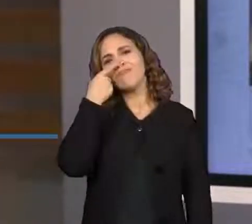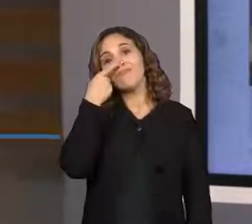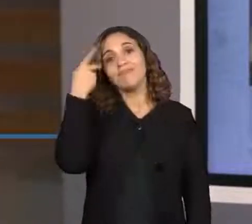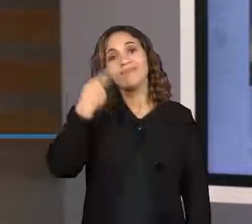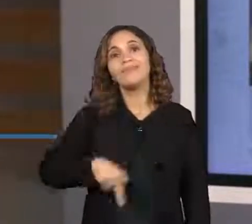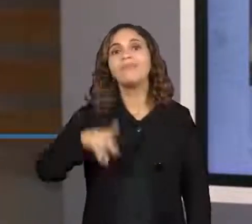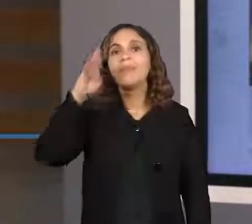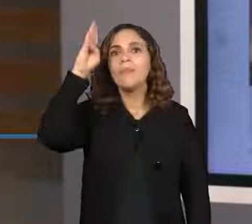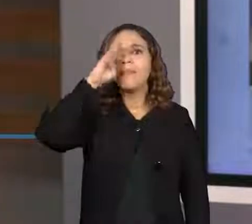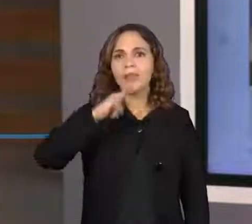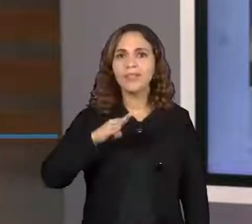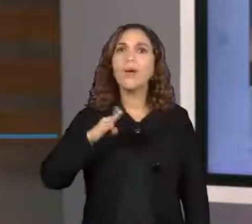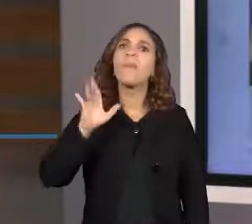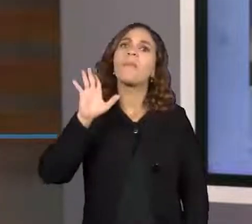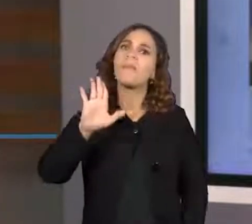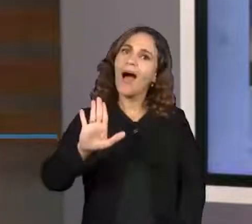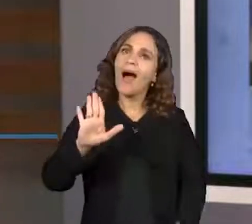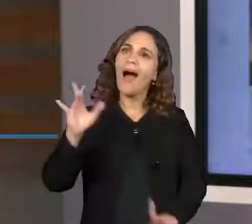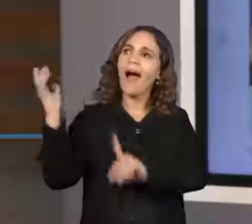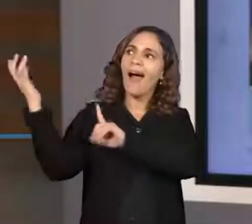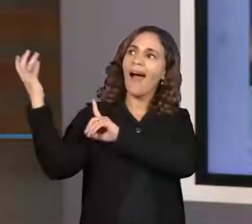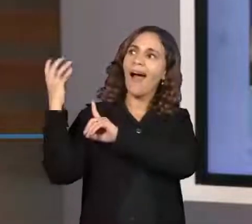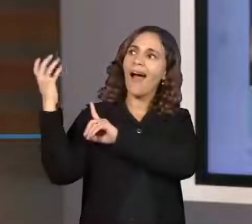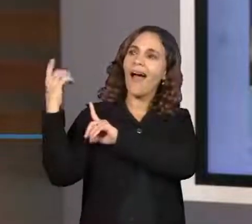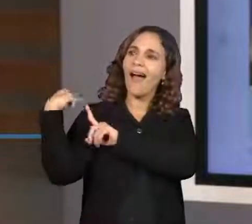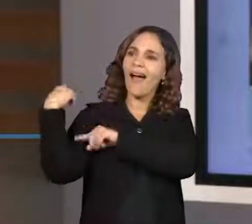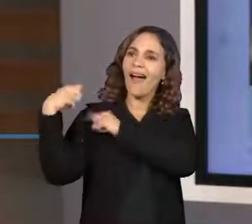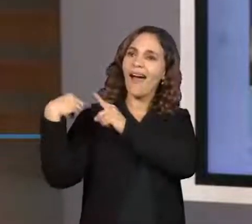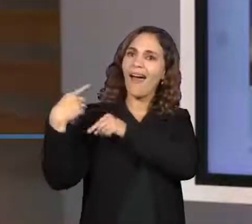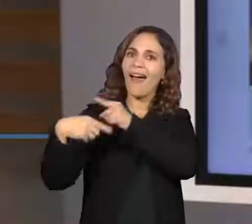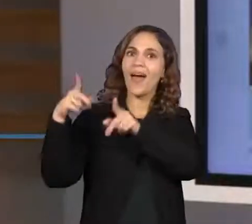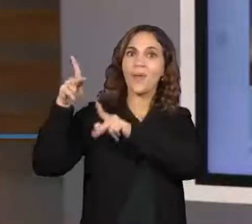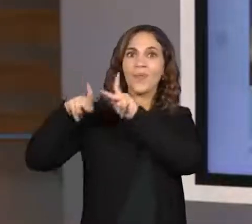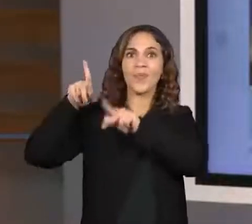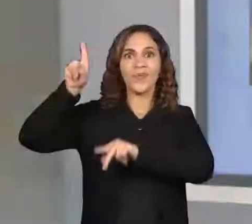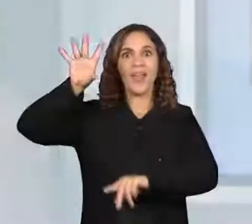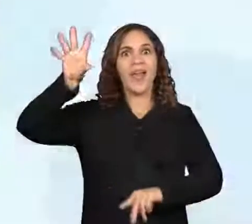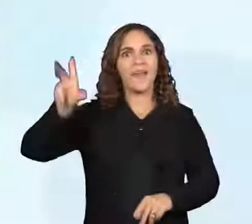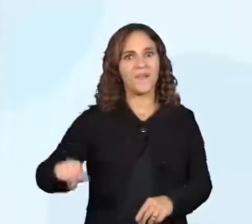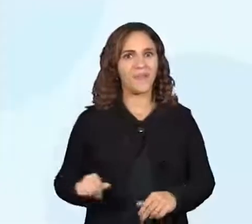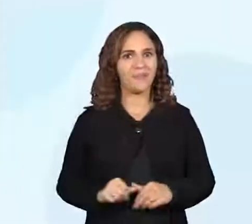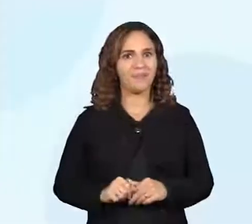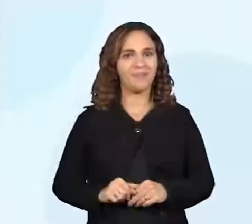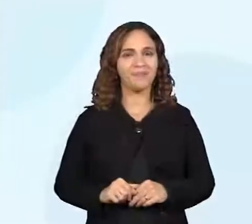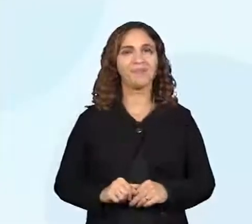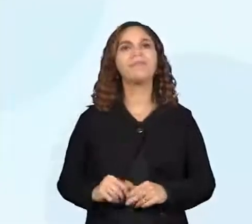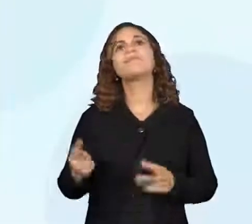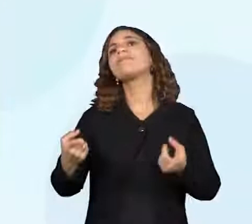grande tradição cultural dos africanos. Nosso segundo exemplo, vem na tela comigo.